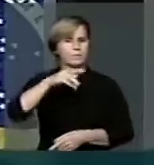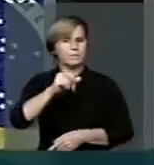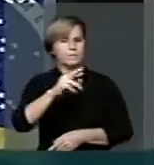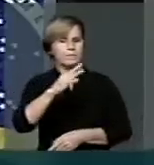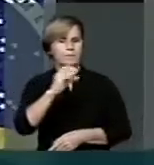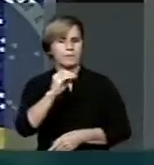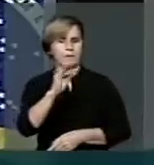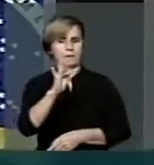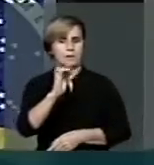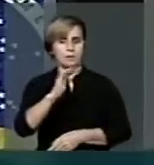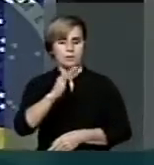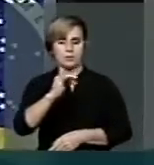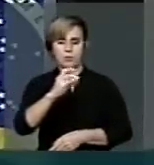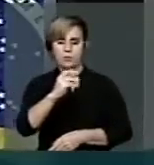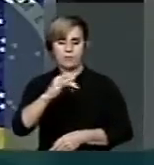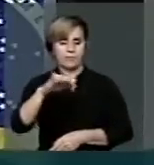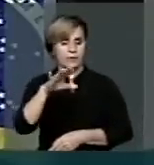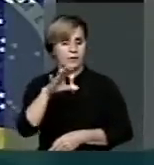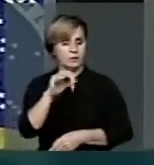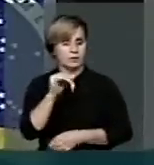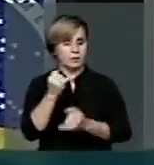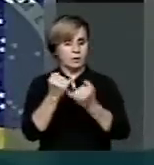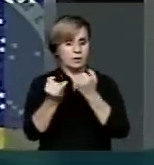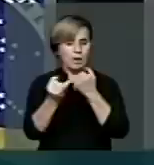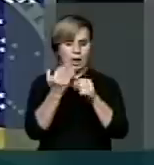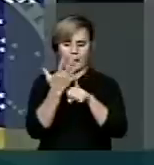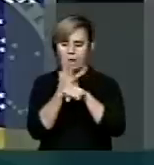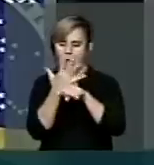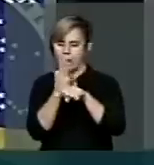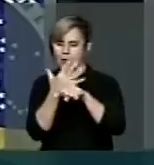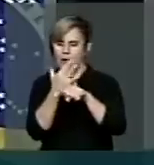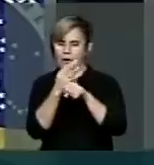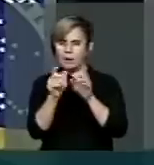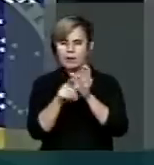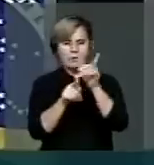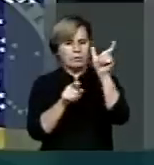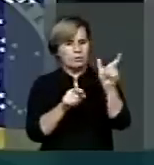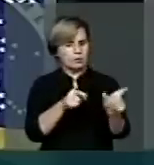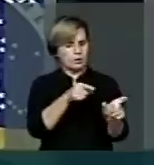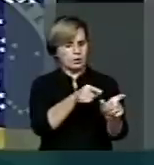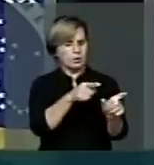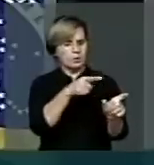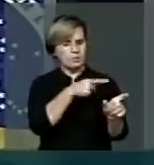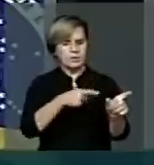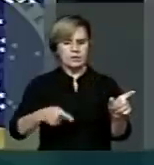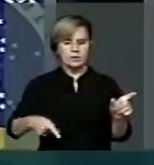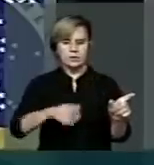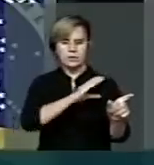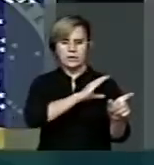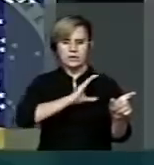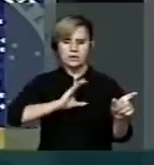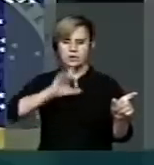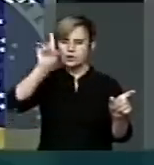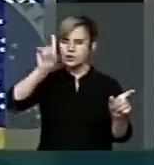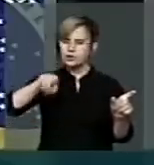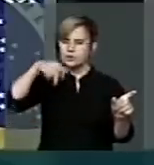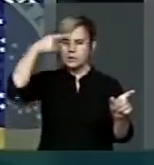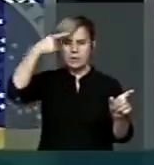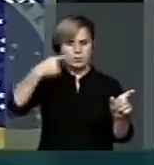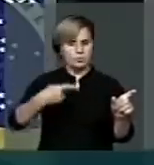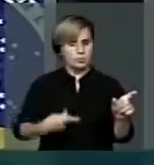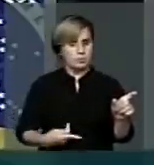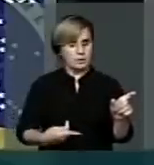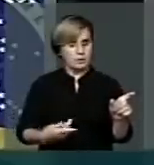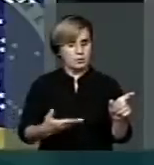exercício do mandato, da investidura dele como presidente da Comissão de Direitos Humanos, ele tivesse